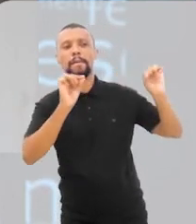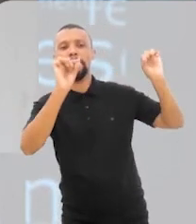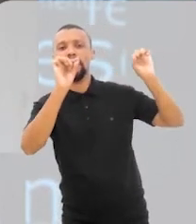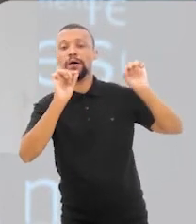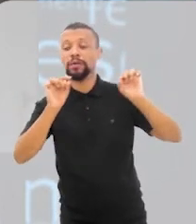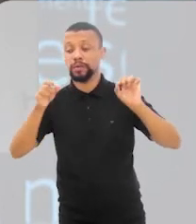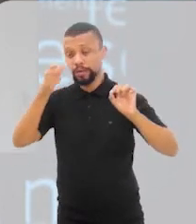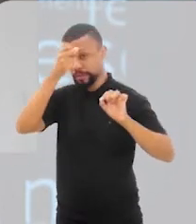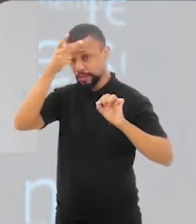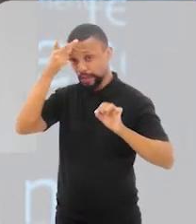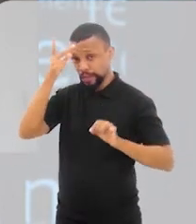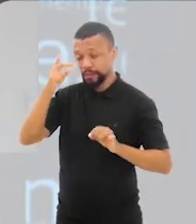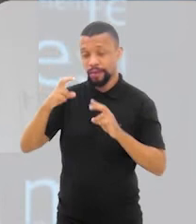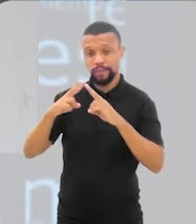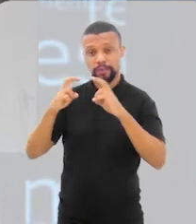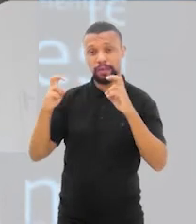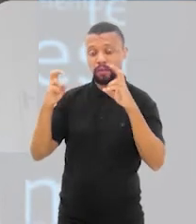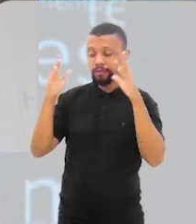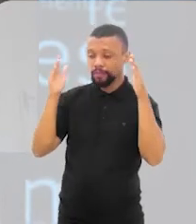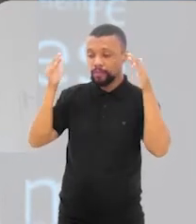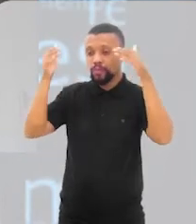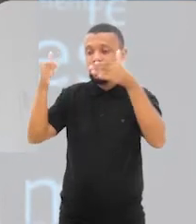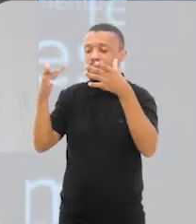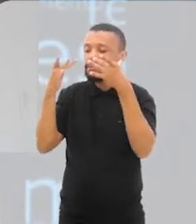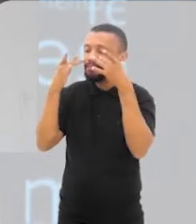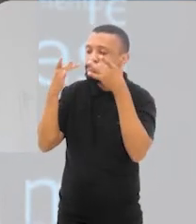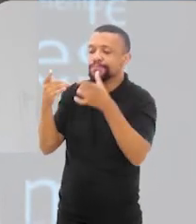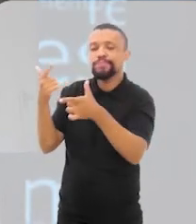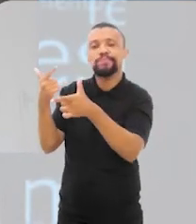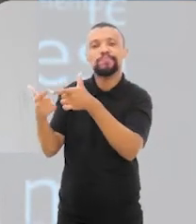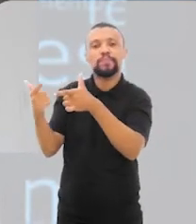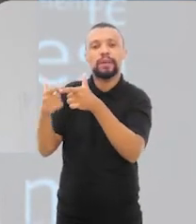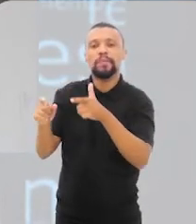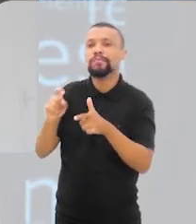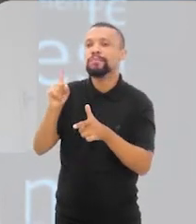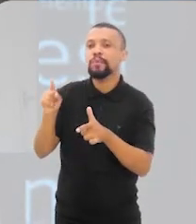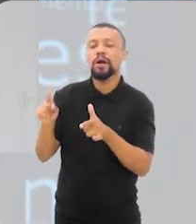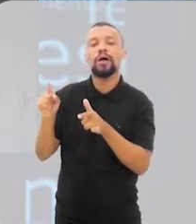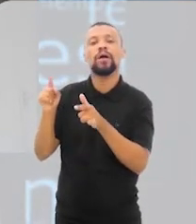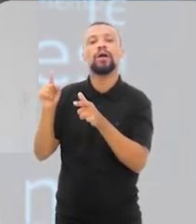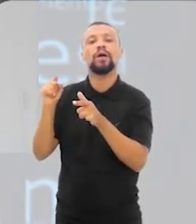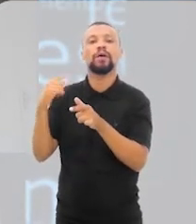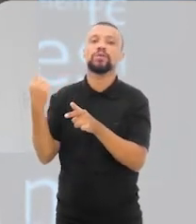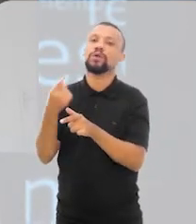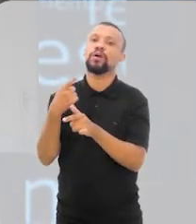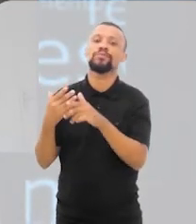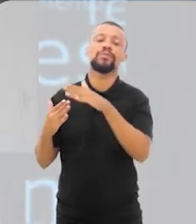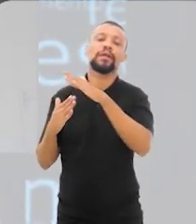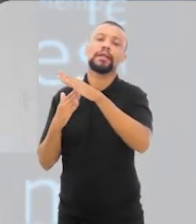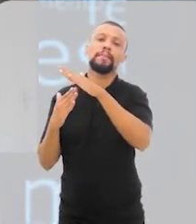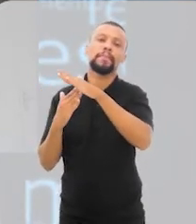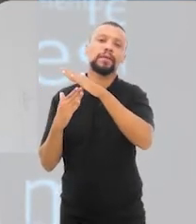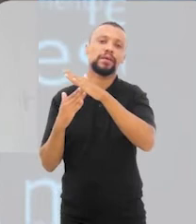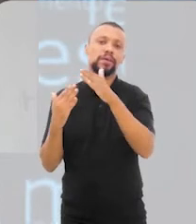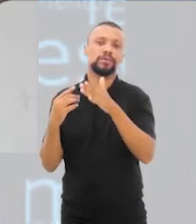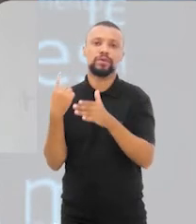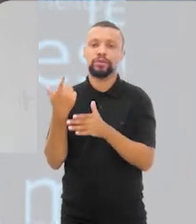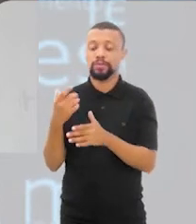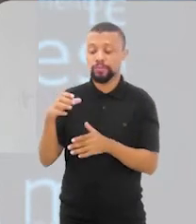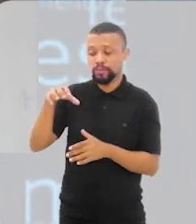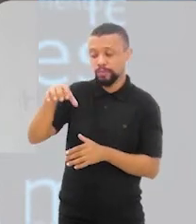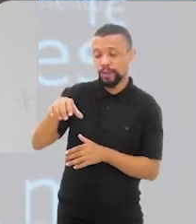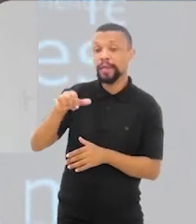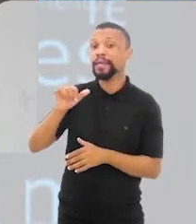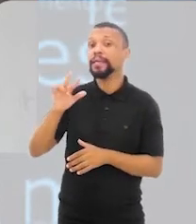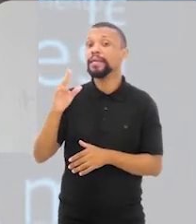é uma cidade que está muito voltada para olhar para os seus problemas, até em função dos nossos limites,